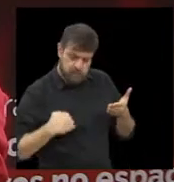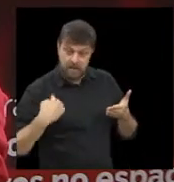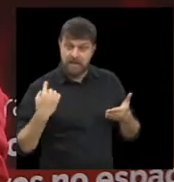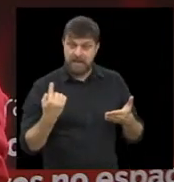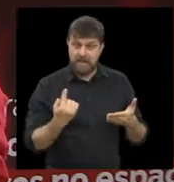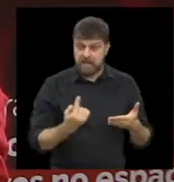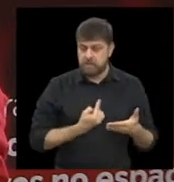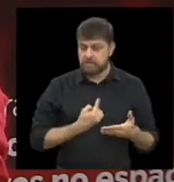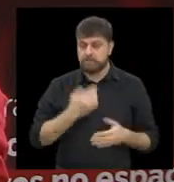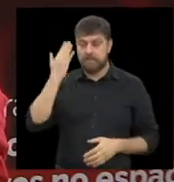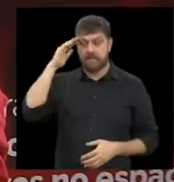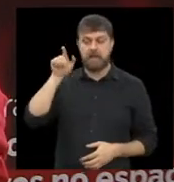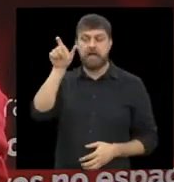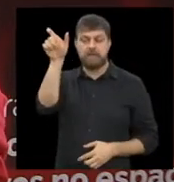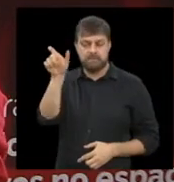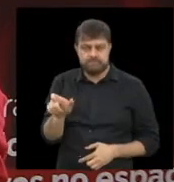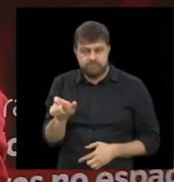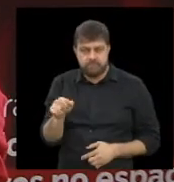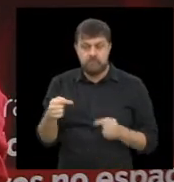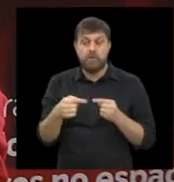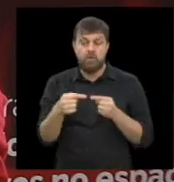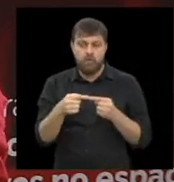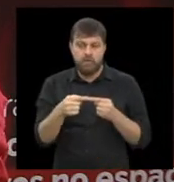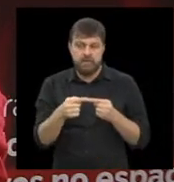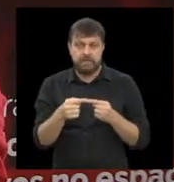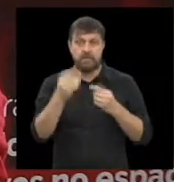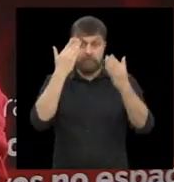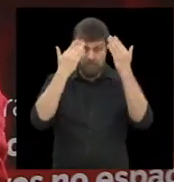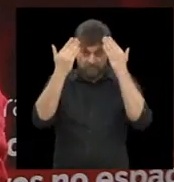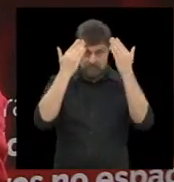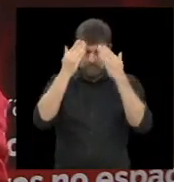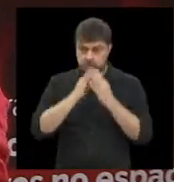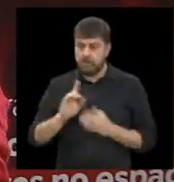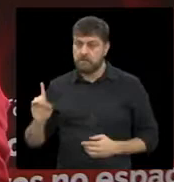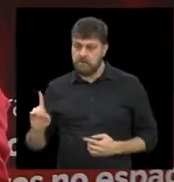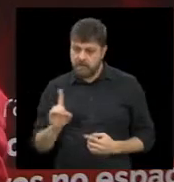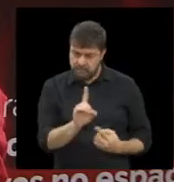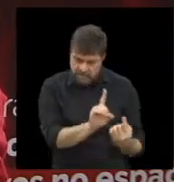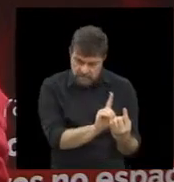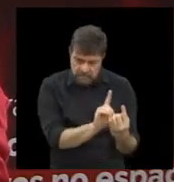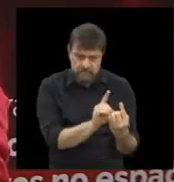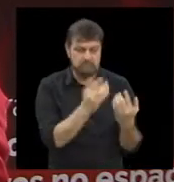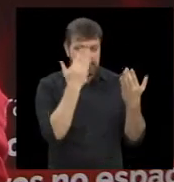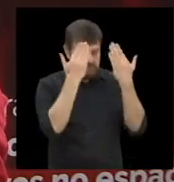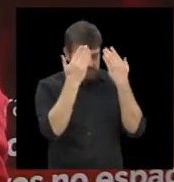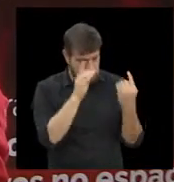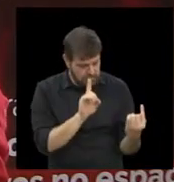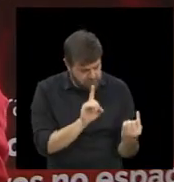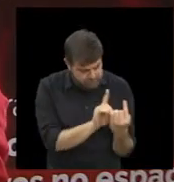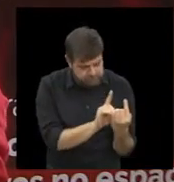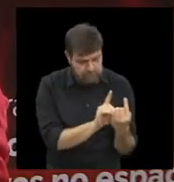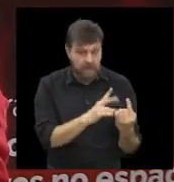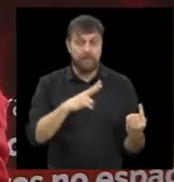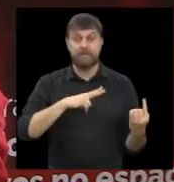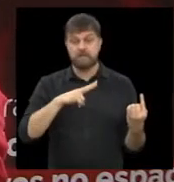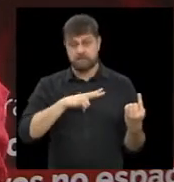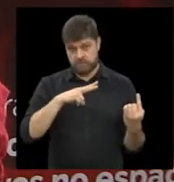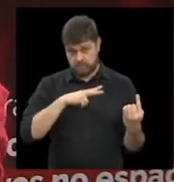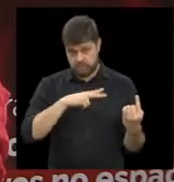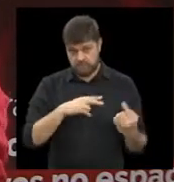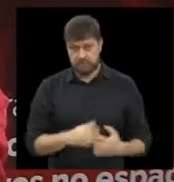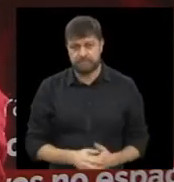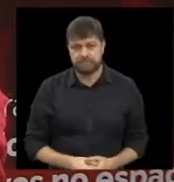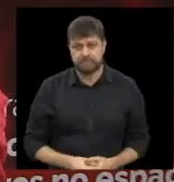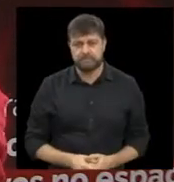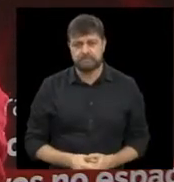Então, se a gente entende que a demanda é para uma psicoterapia, aí nós fazemos a psicoterapia